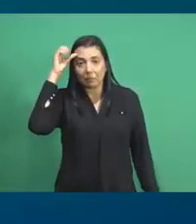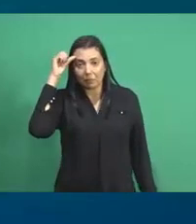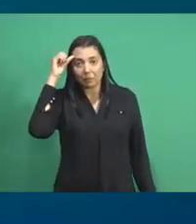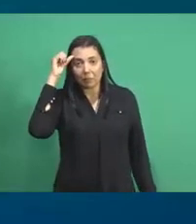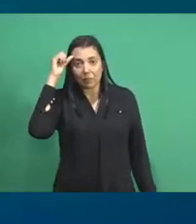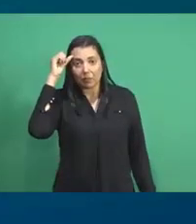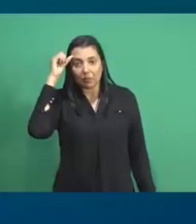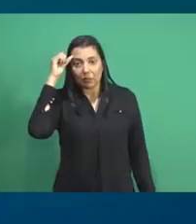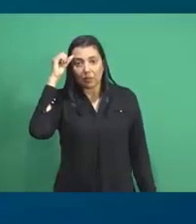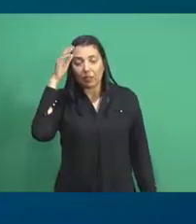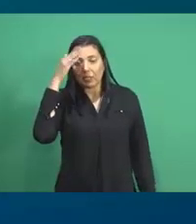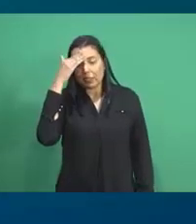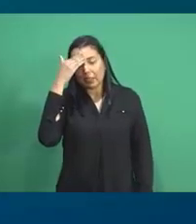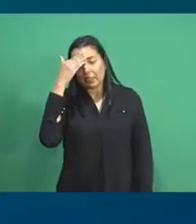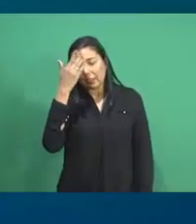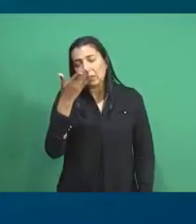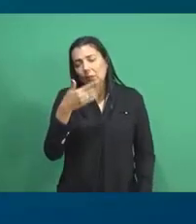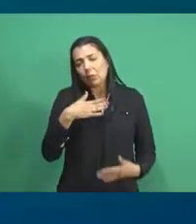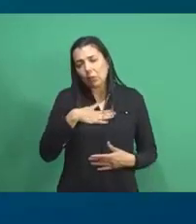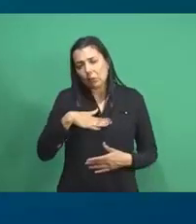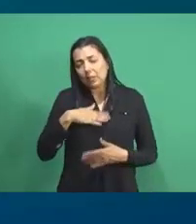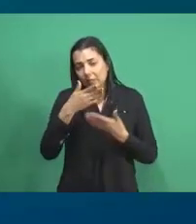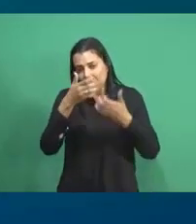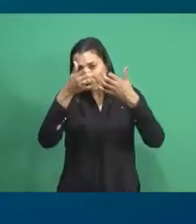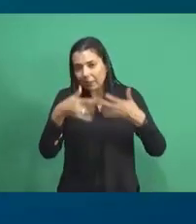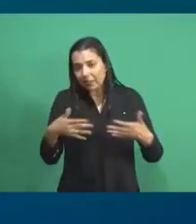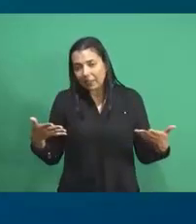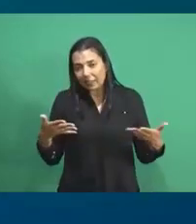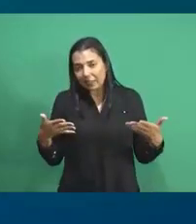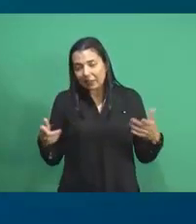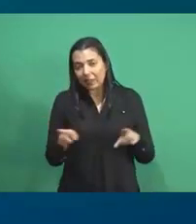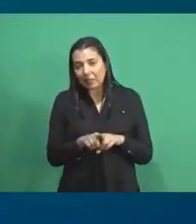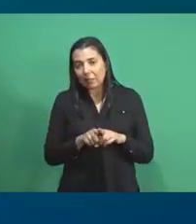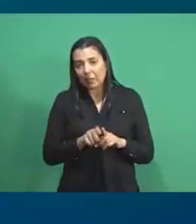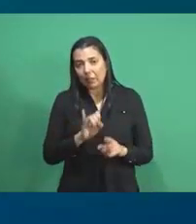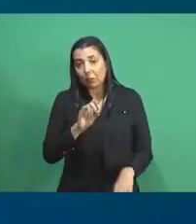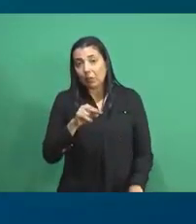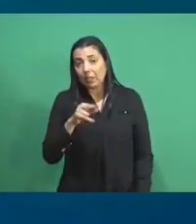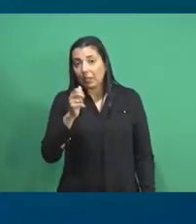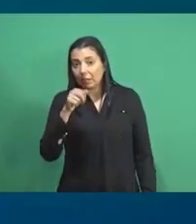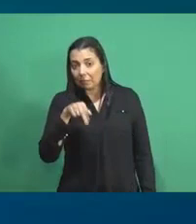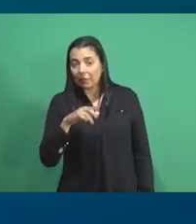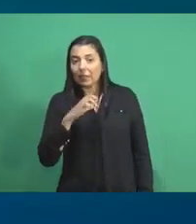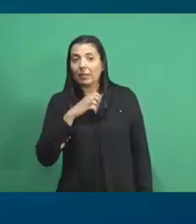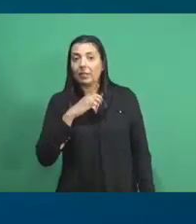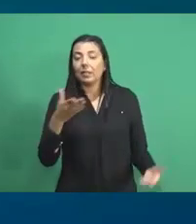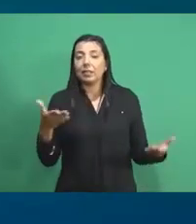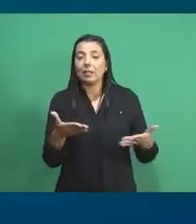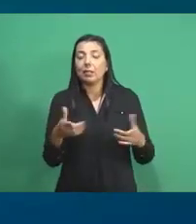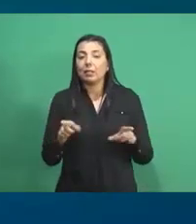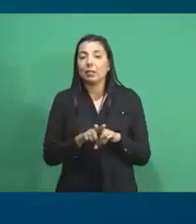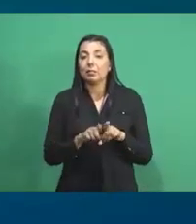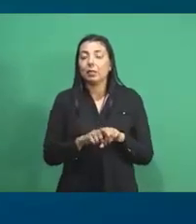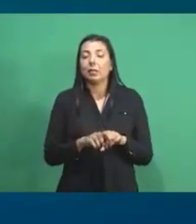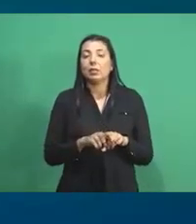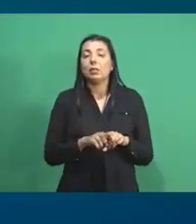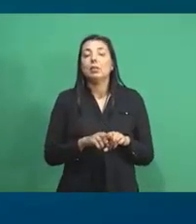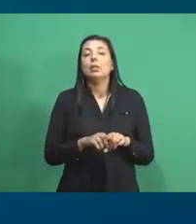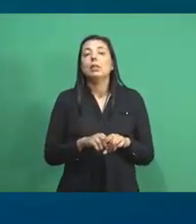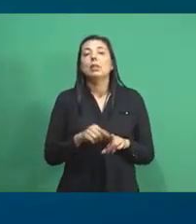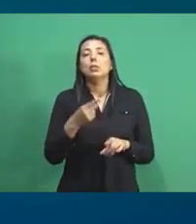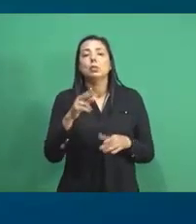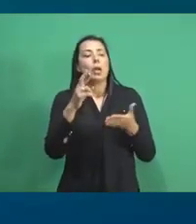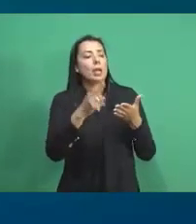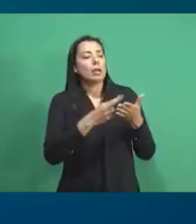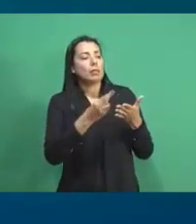Eu queria que a senhora falasse um pouquinho sobre isso. Então, o INPA tem também uma editora e também a sua